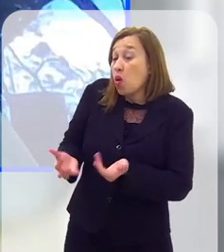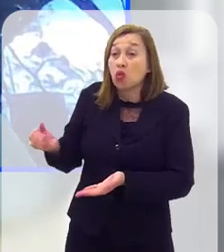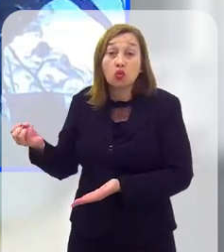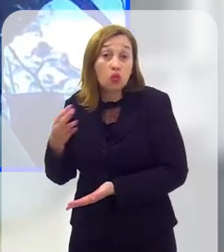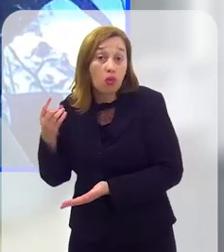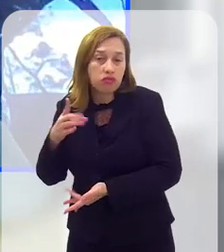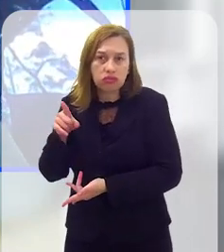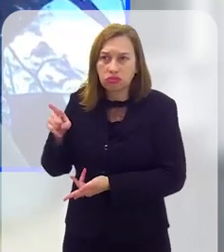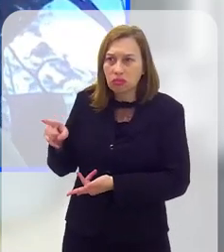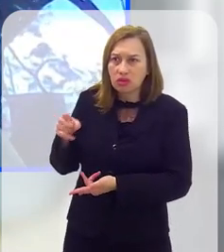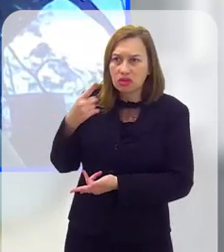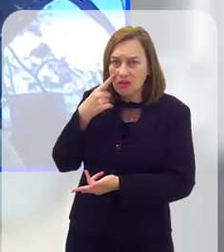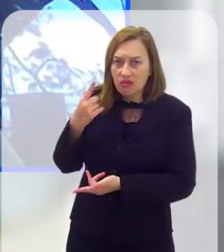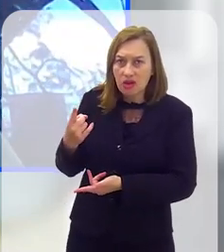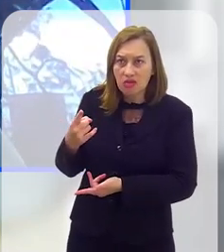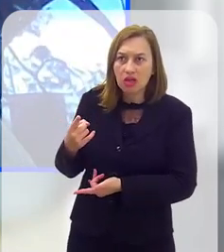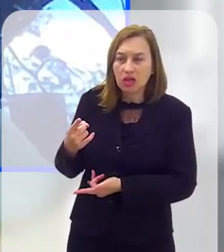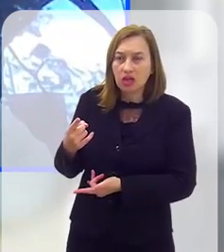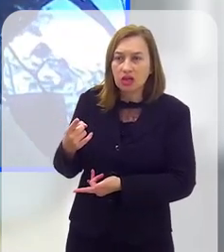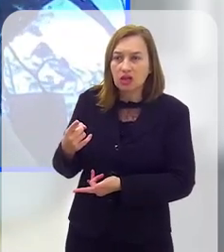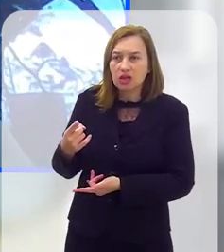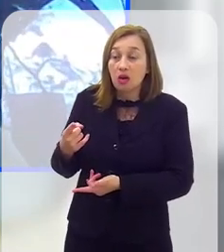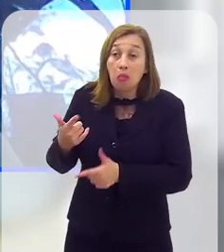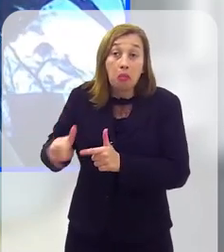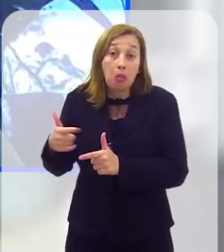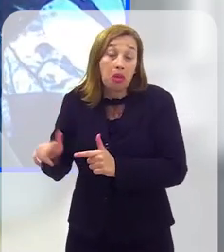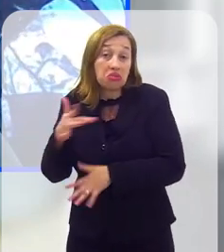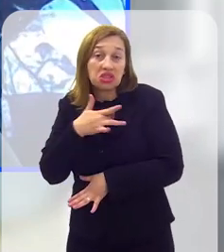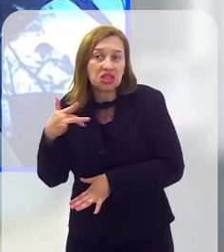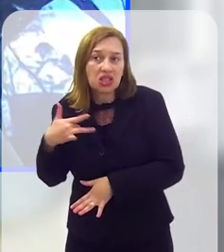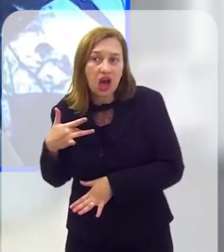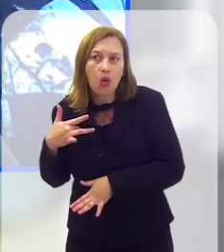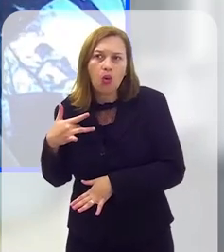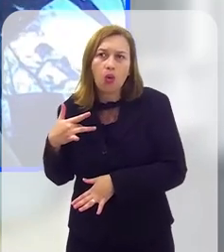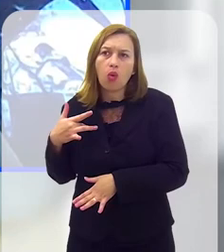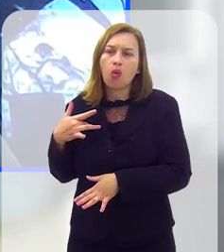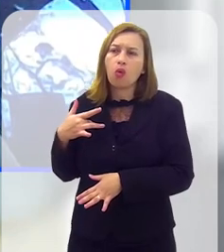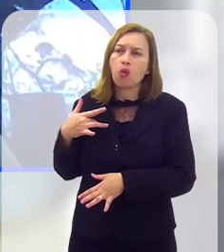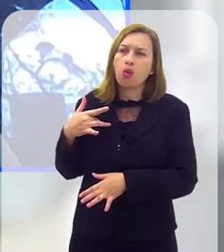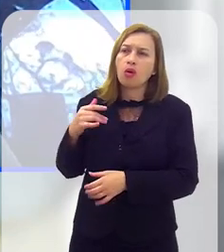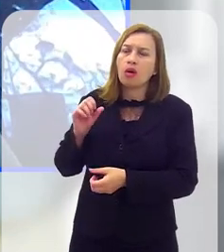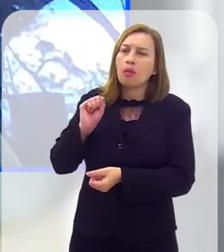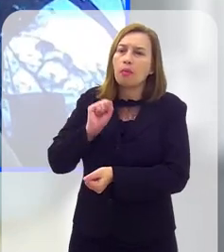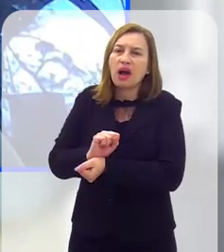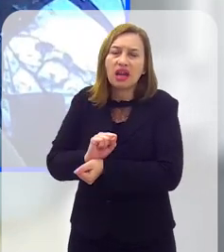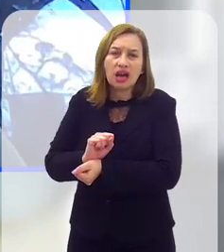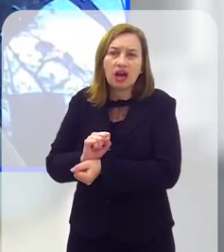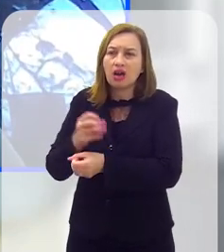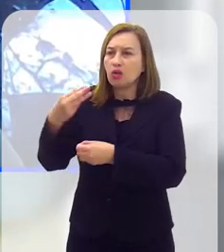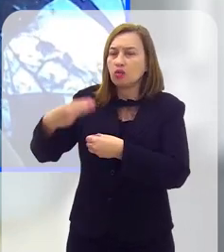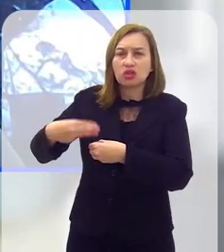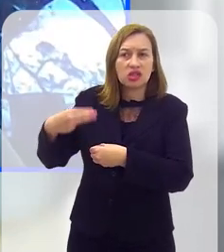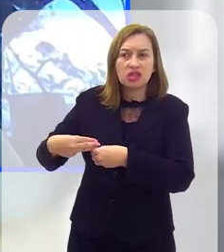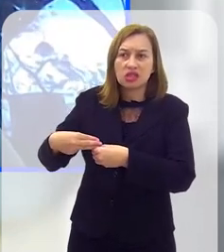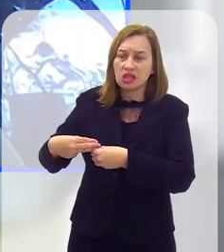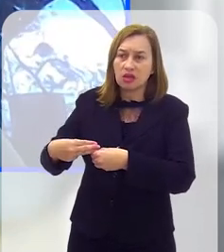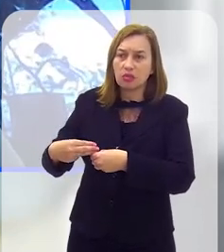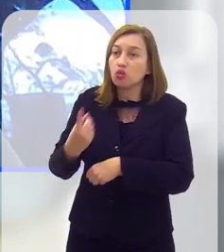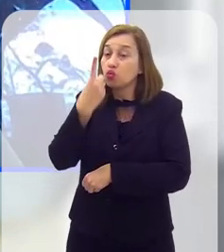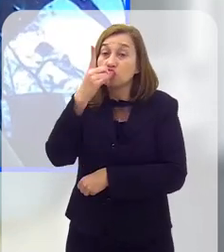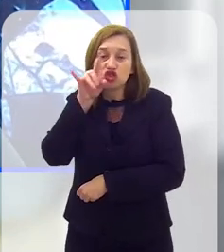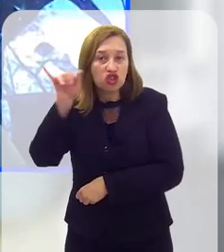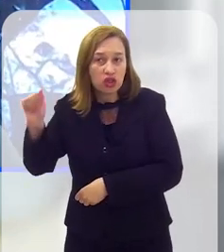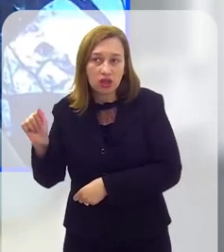do incêndio, agora, recentemente, você teve aí sérios problemas de saúde, paralisação de um dia do